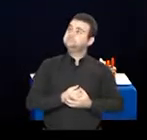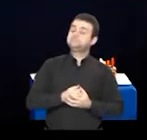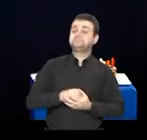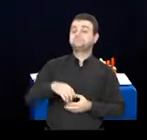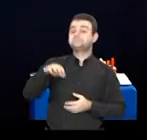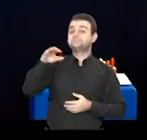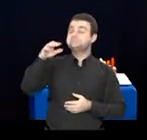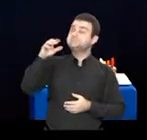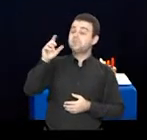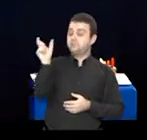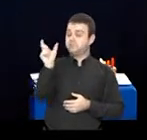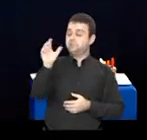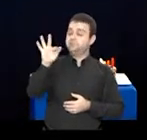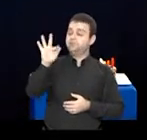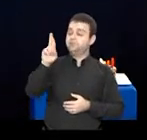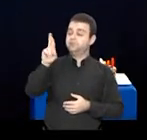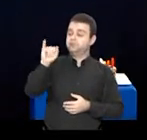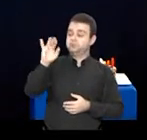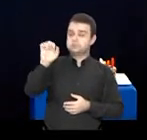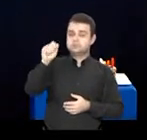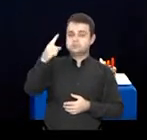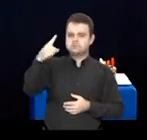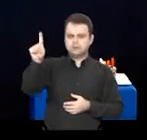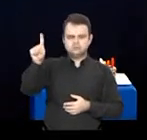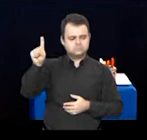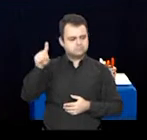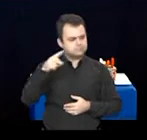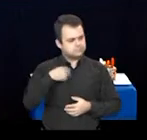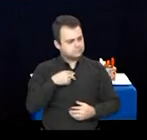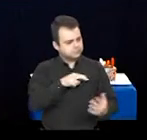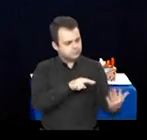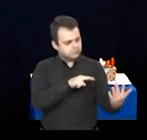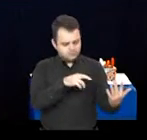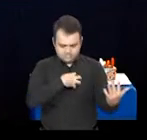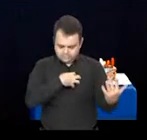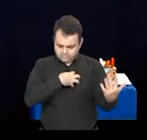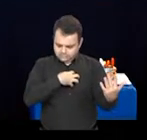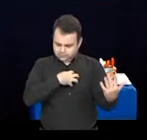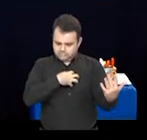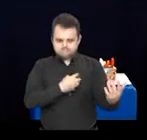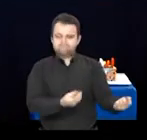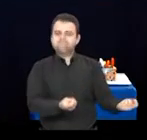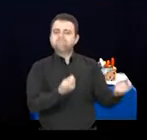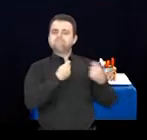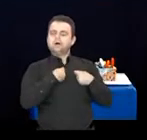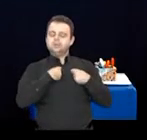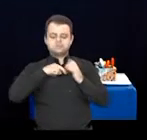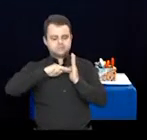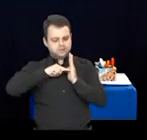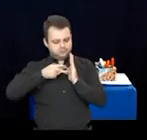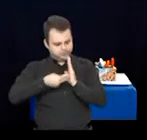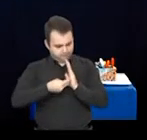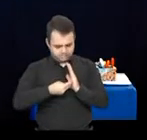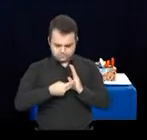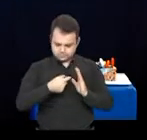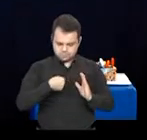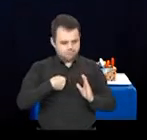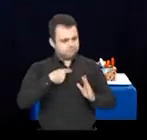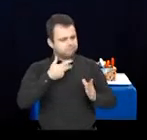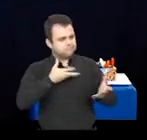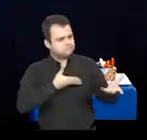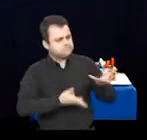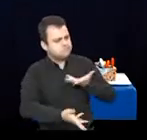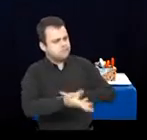Já no campo da fruição, é quando a gente estabelece sentido às manifestações artísticas, quando nós somos capazes de